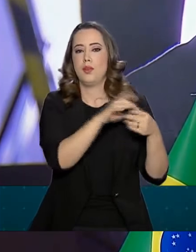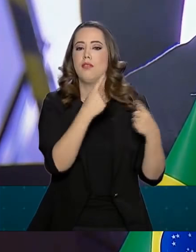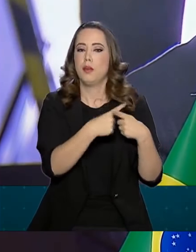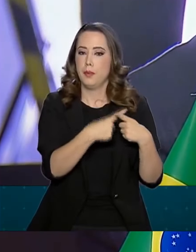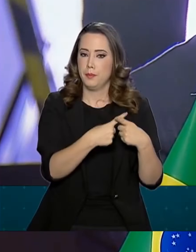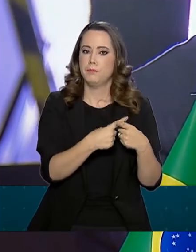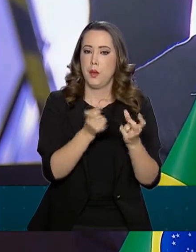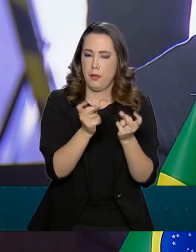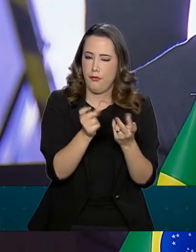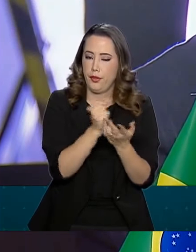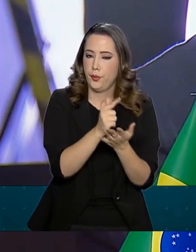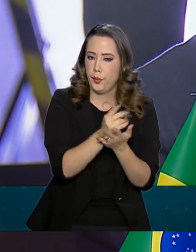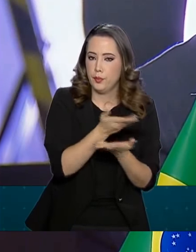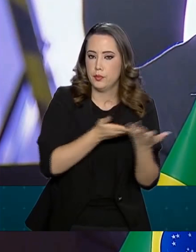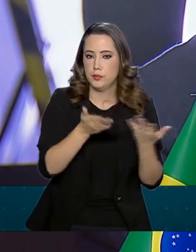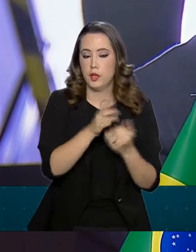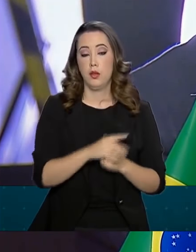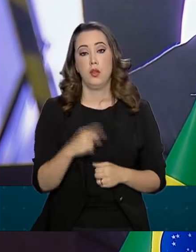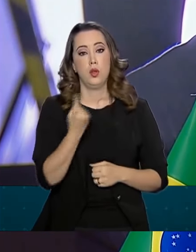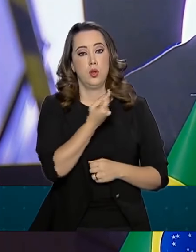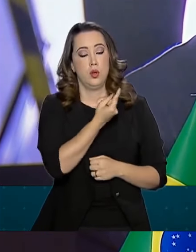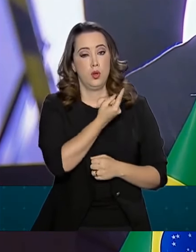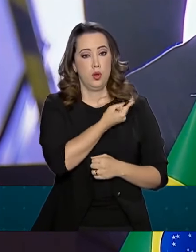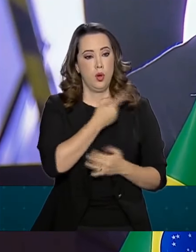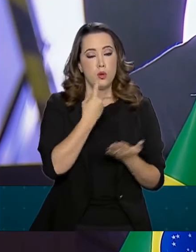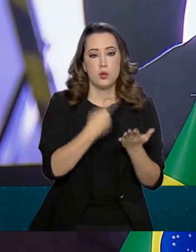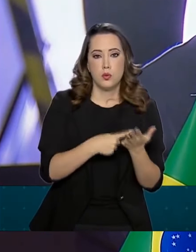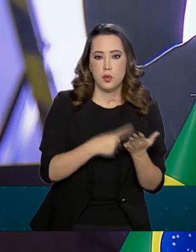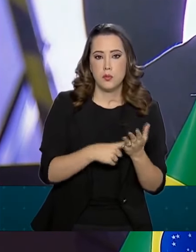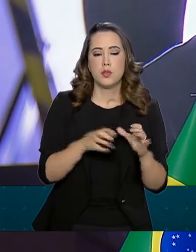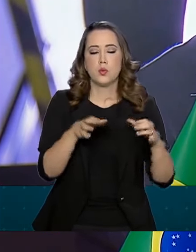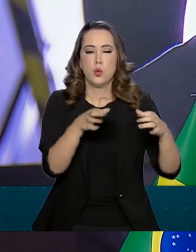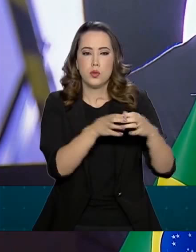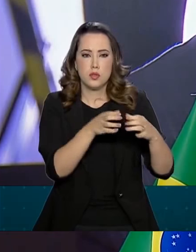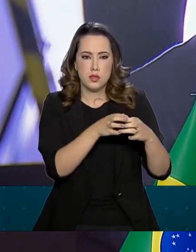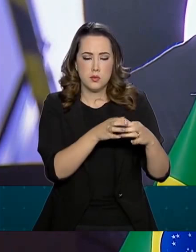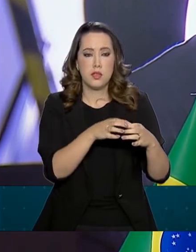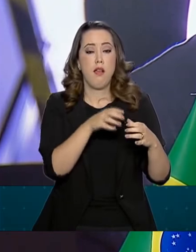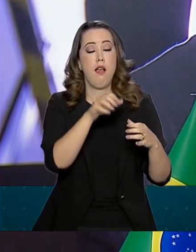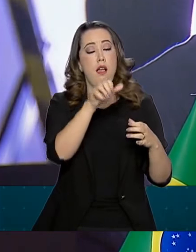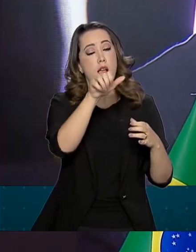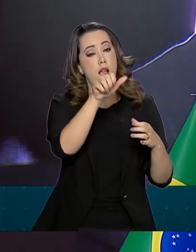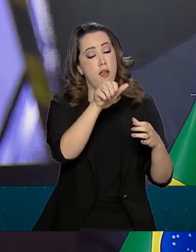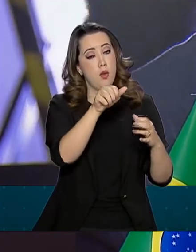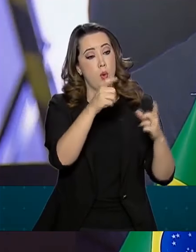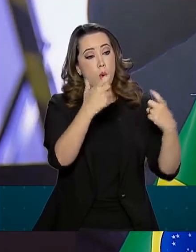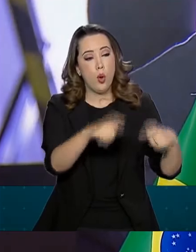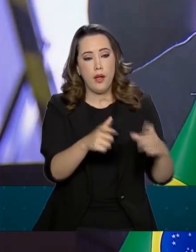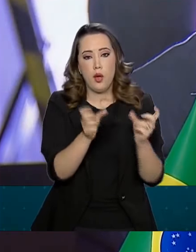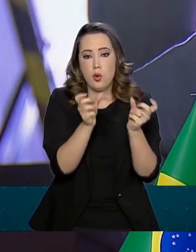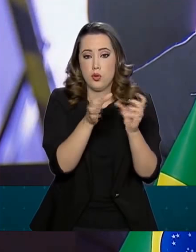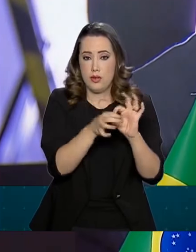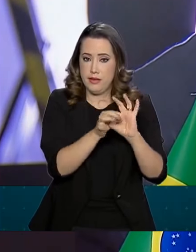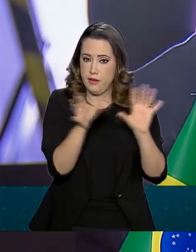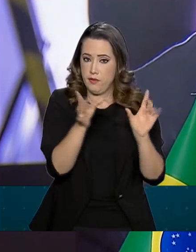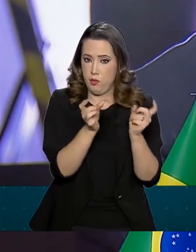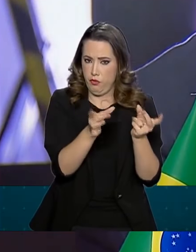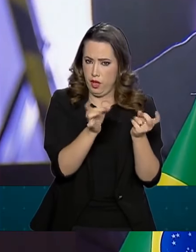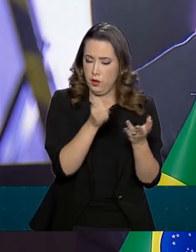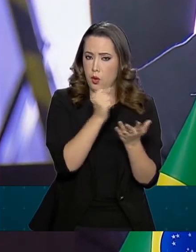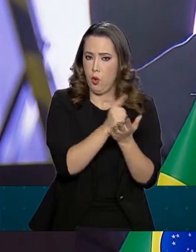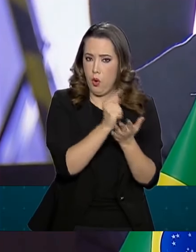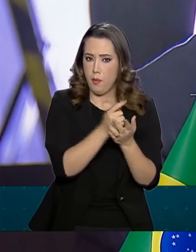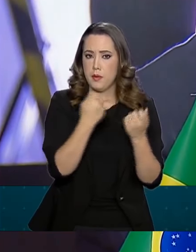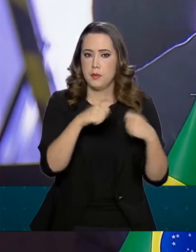conseguimos constituir, no início do ano, a área de livre comércio na América do Sul. Agora temos que aprofundar os